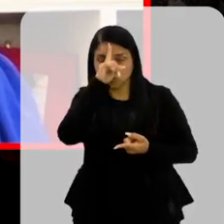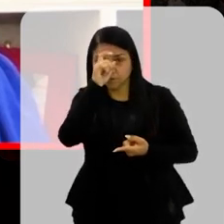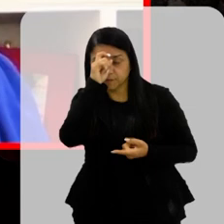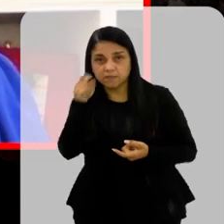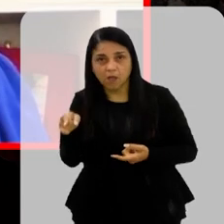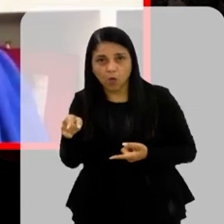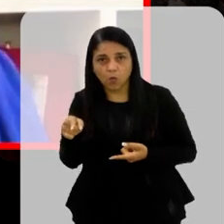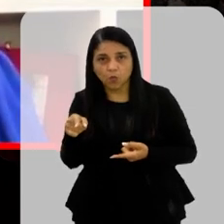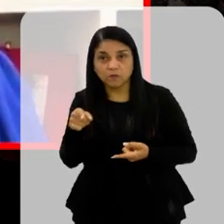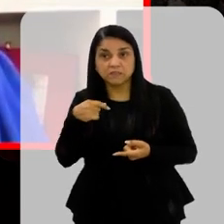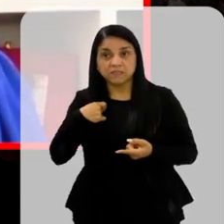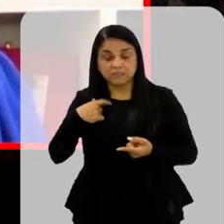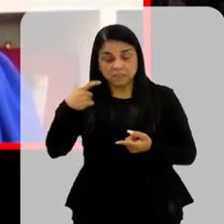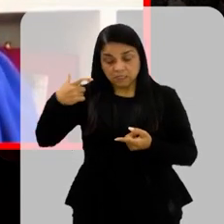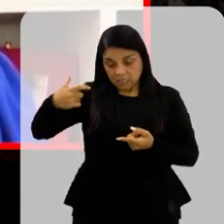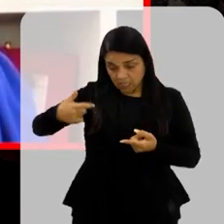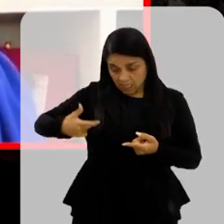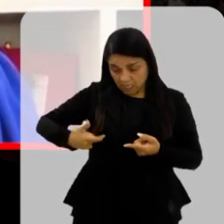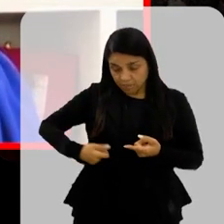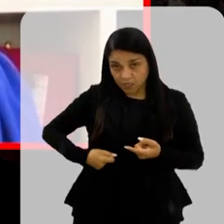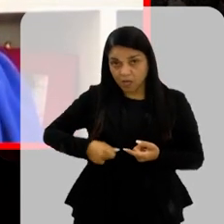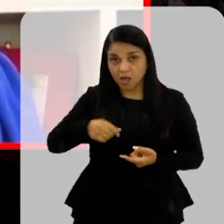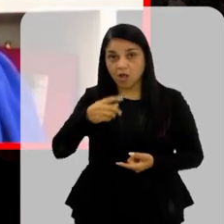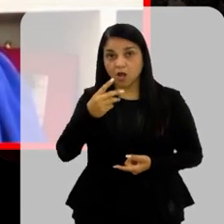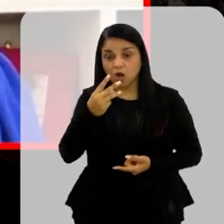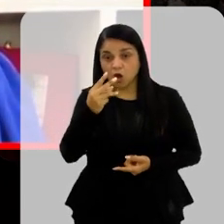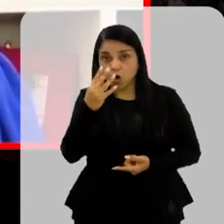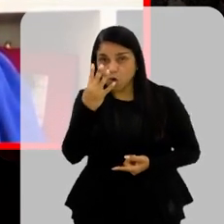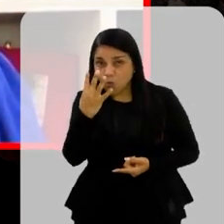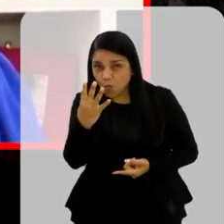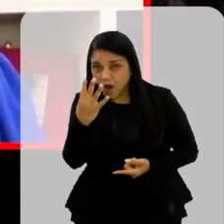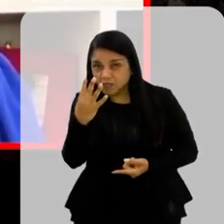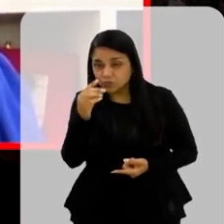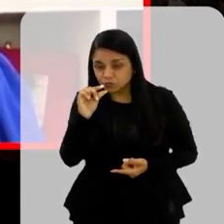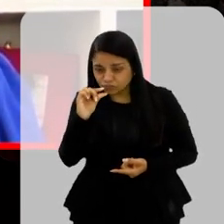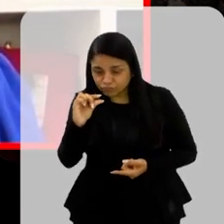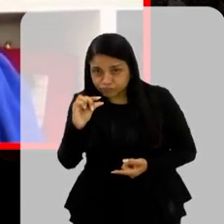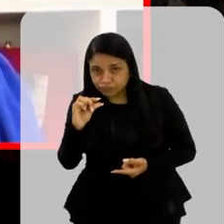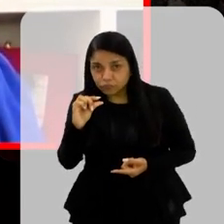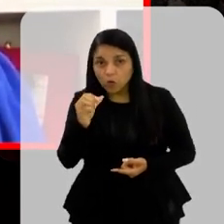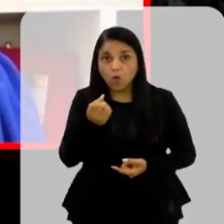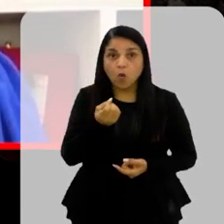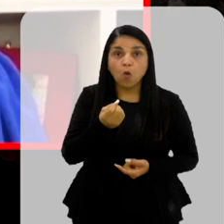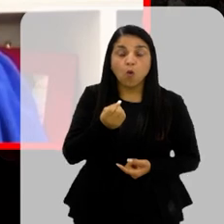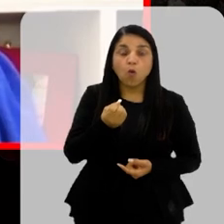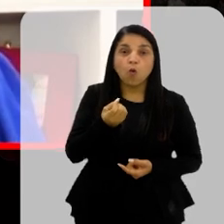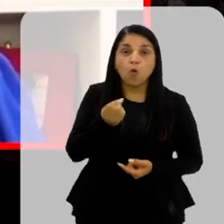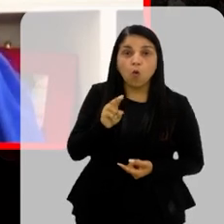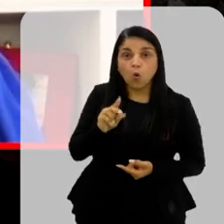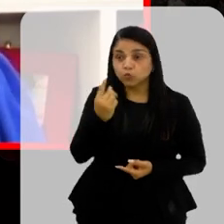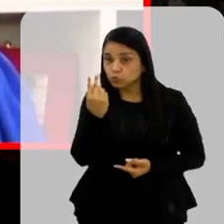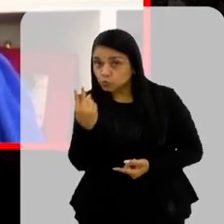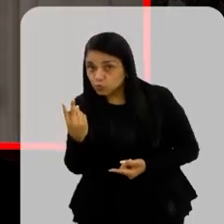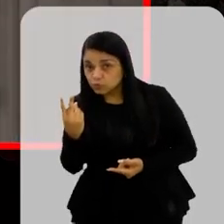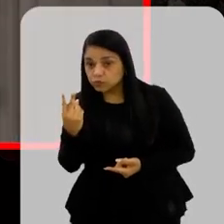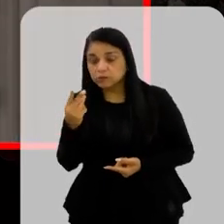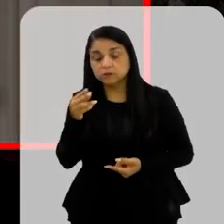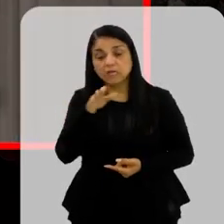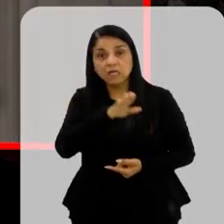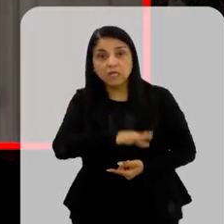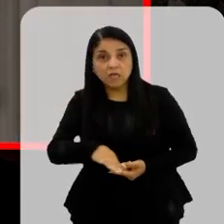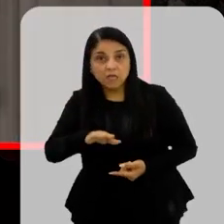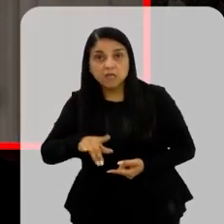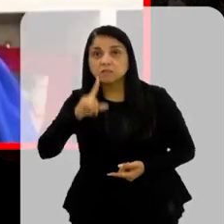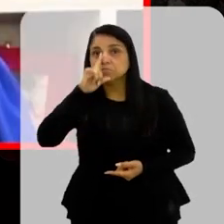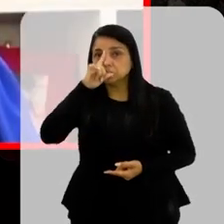Então, se eu aplicar quatro unidades ao invés de três ou de duas Eu posso representar um risco de vida para aquela criança